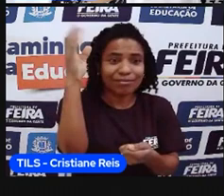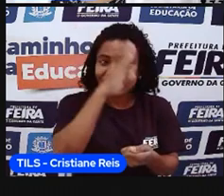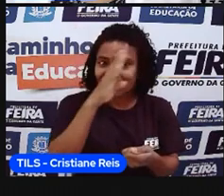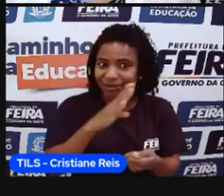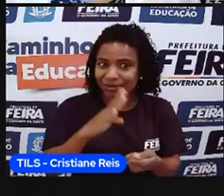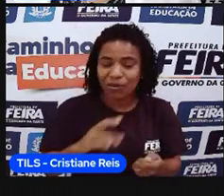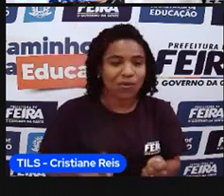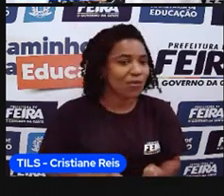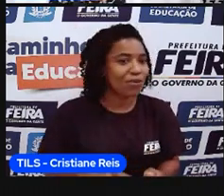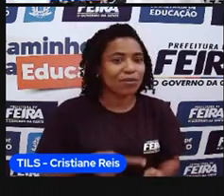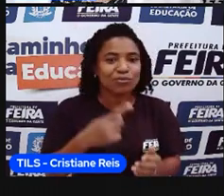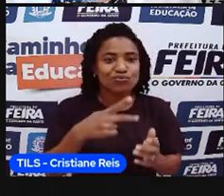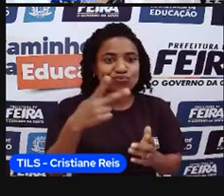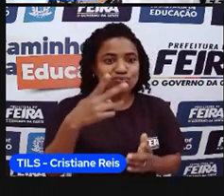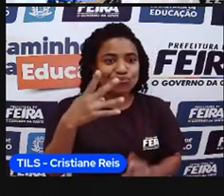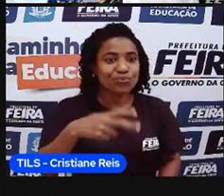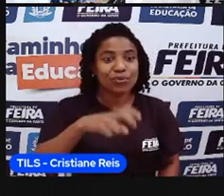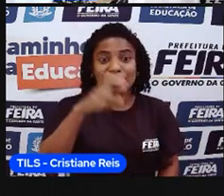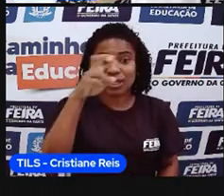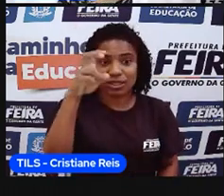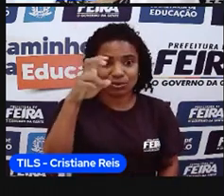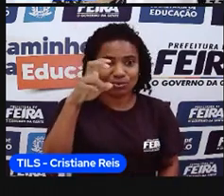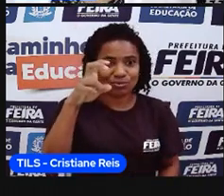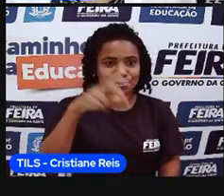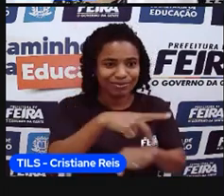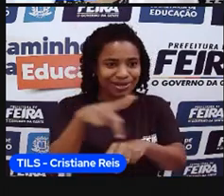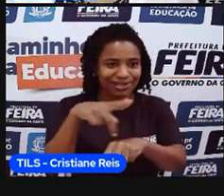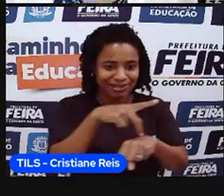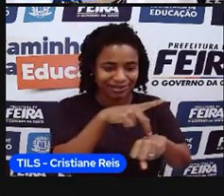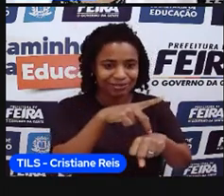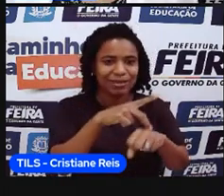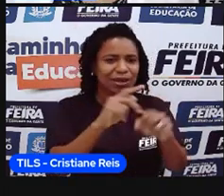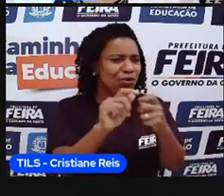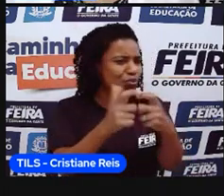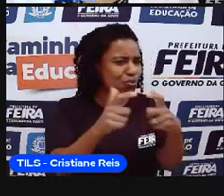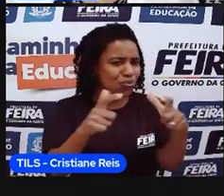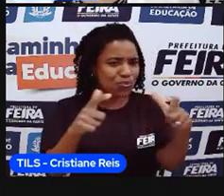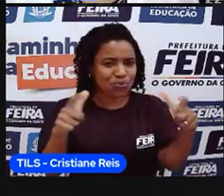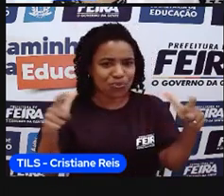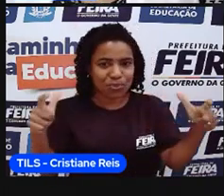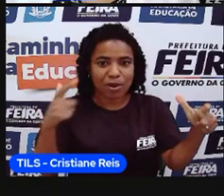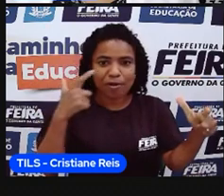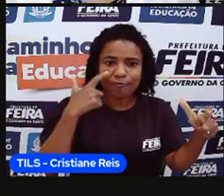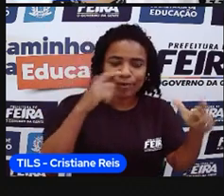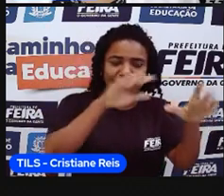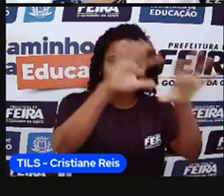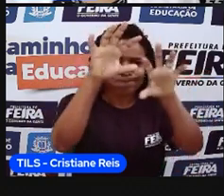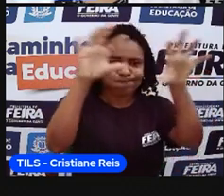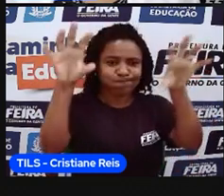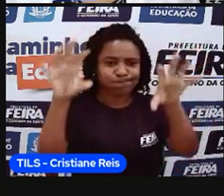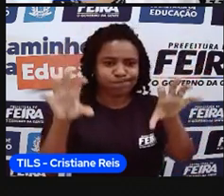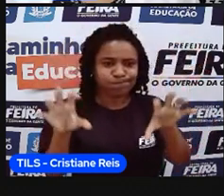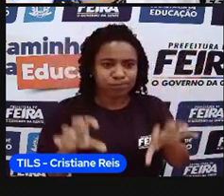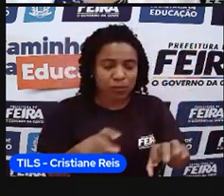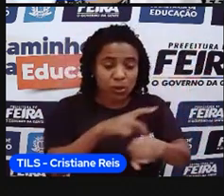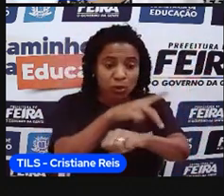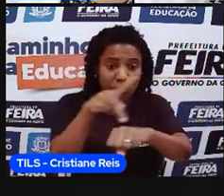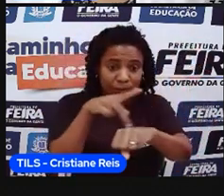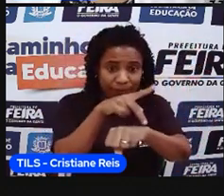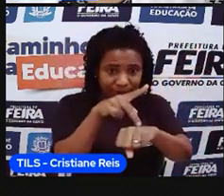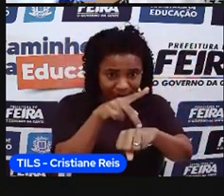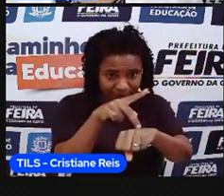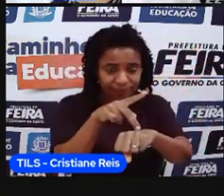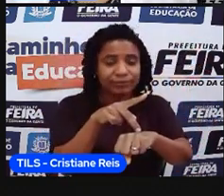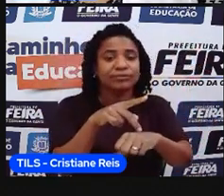quinto país, né? E aí, vocês estão observando, né? Esses países aí, eles ficam apenas atrás desses países,